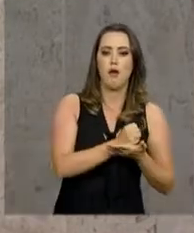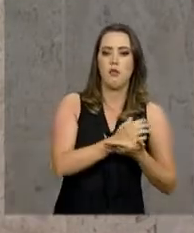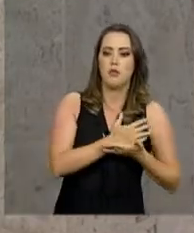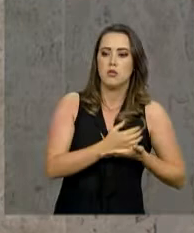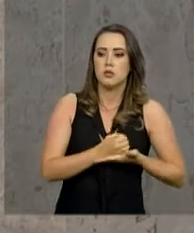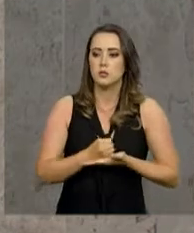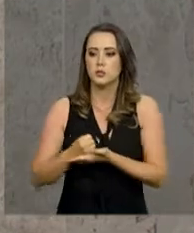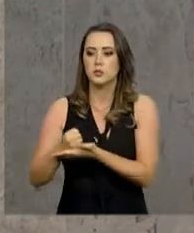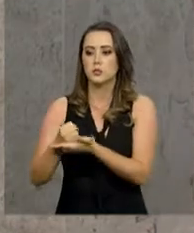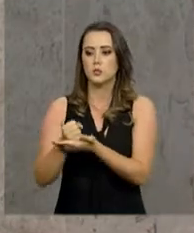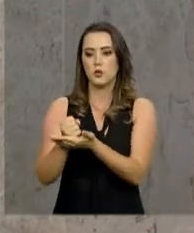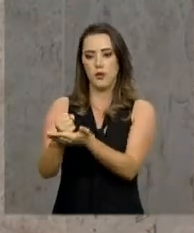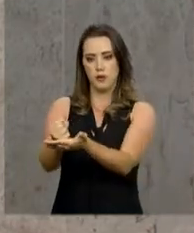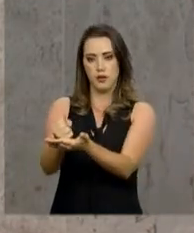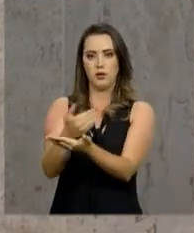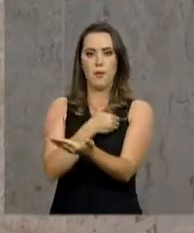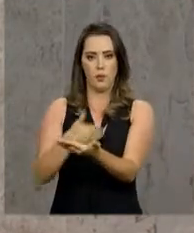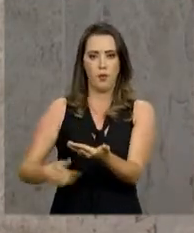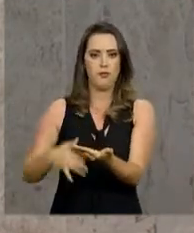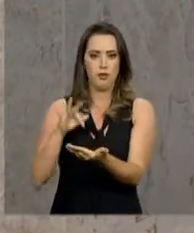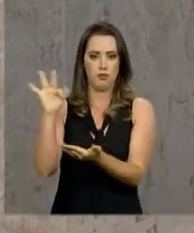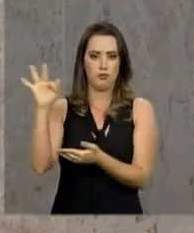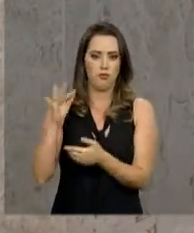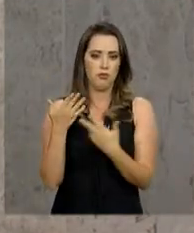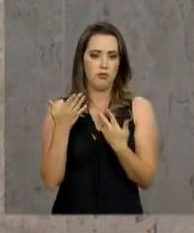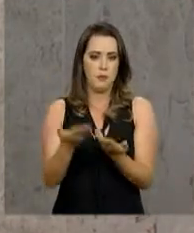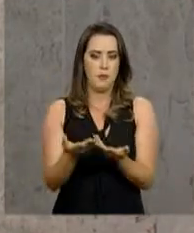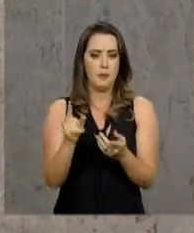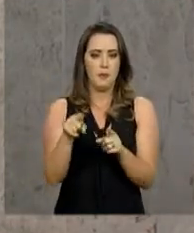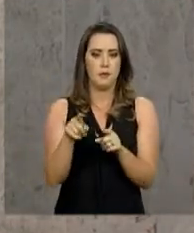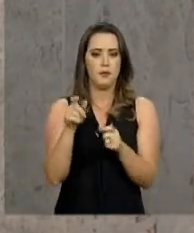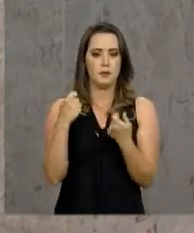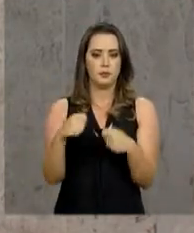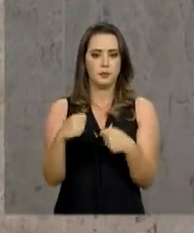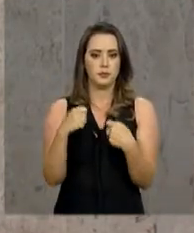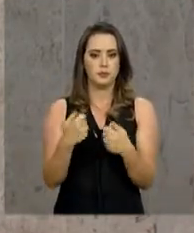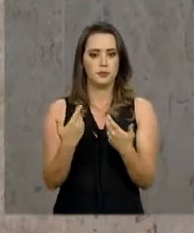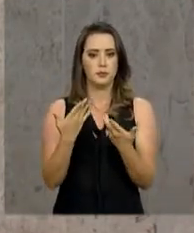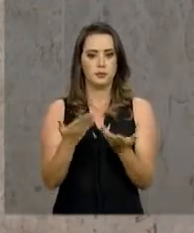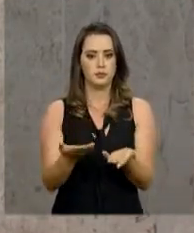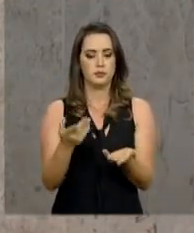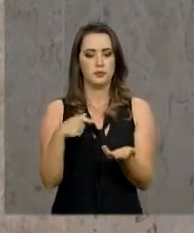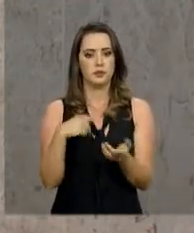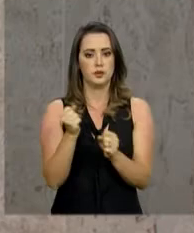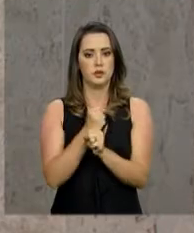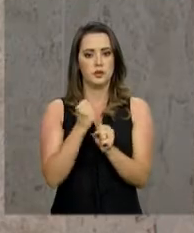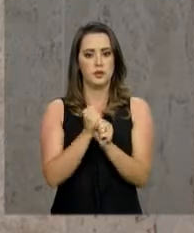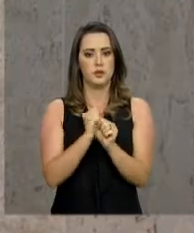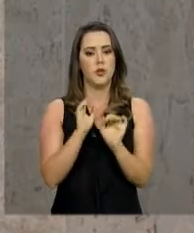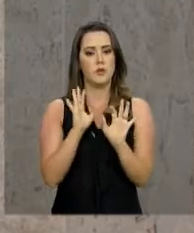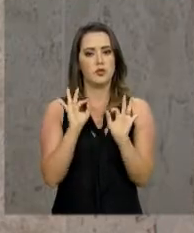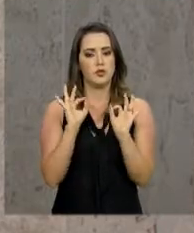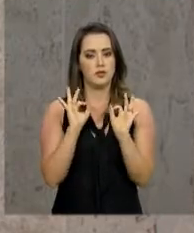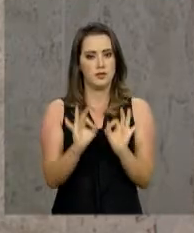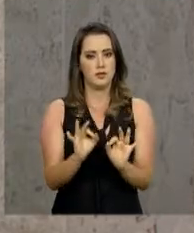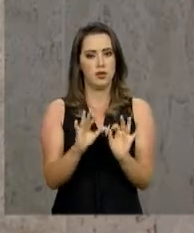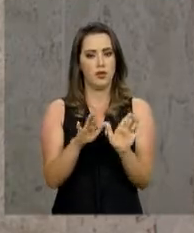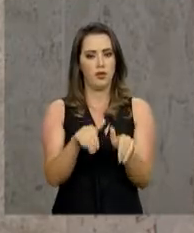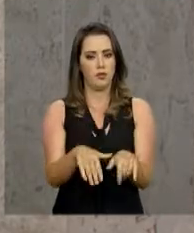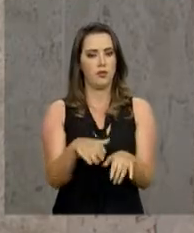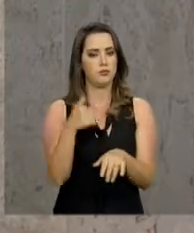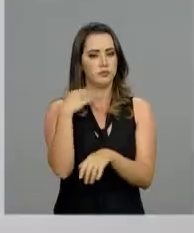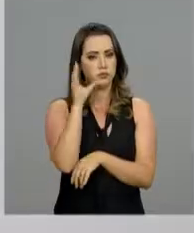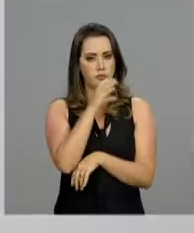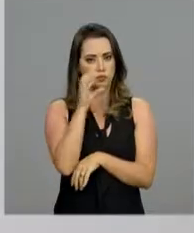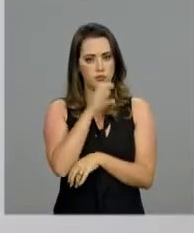ao Estado, a quem for designado, a obra pronta e o mais rápido